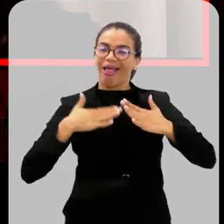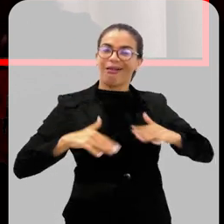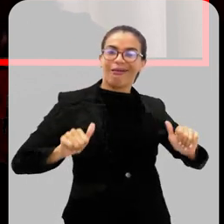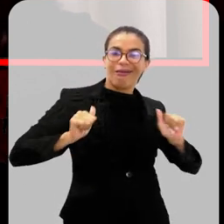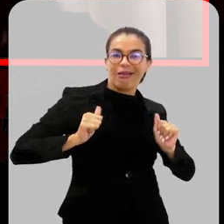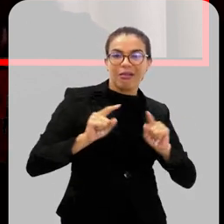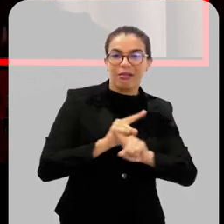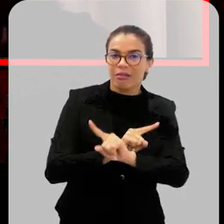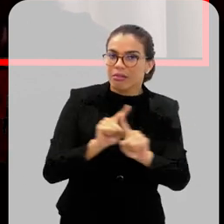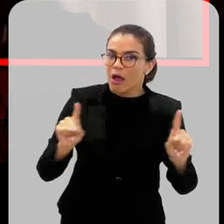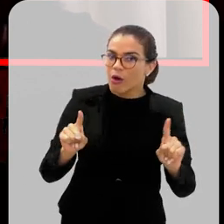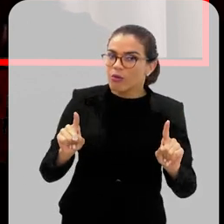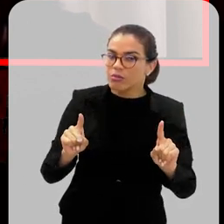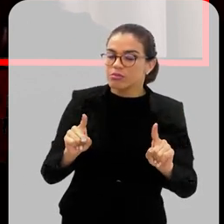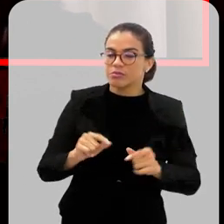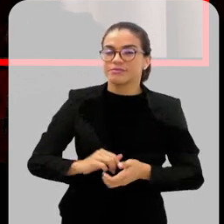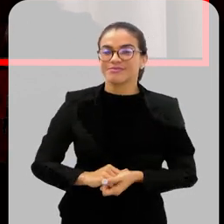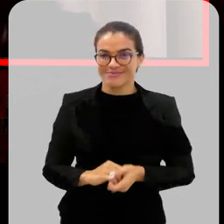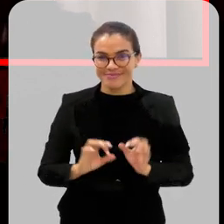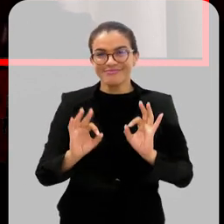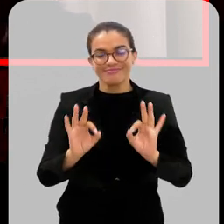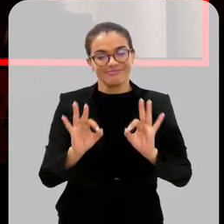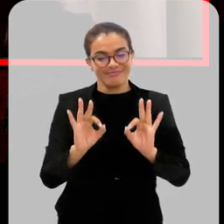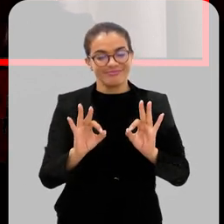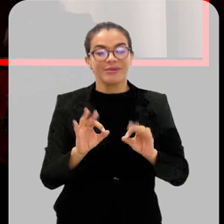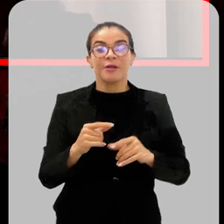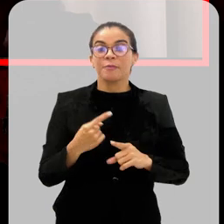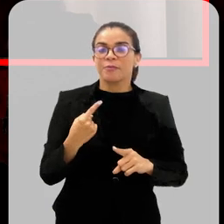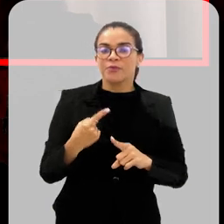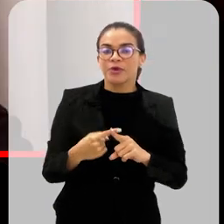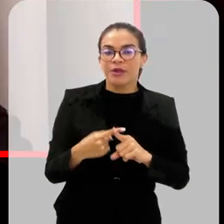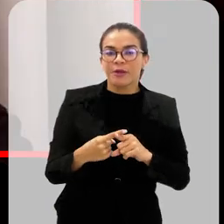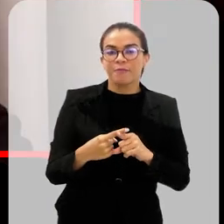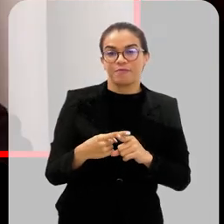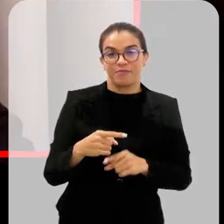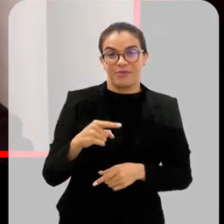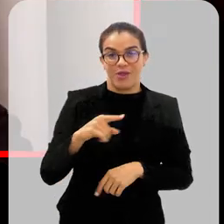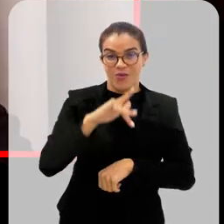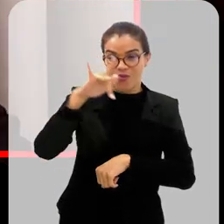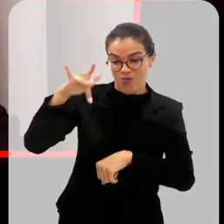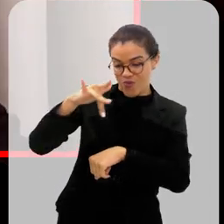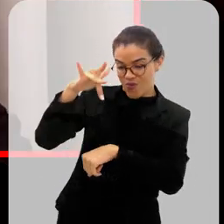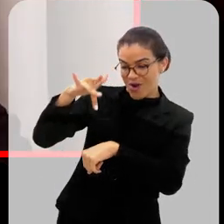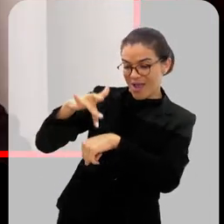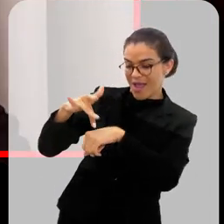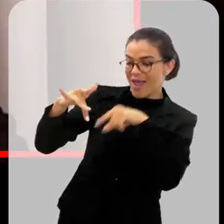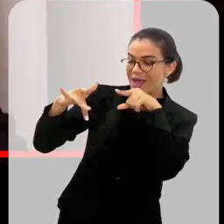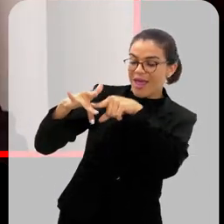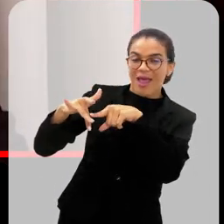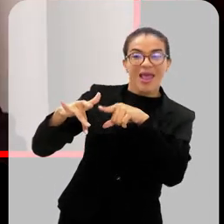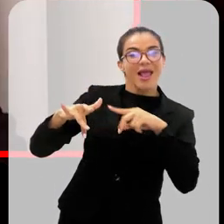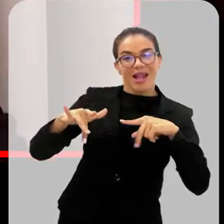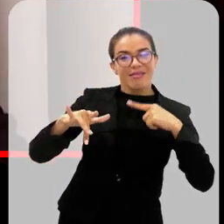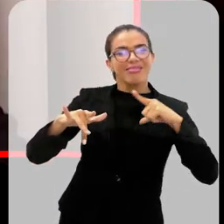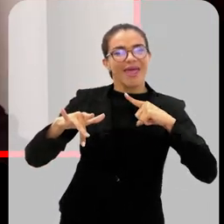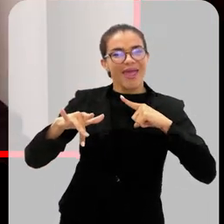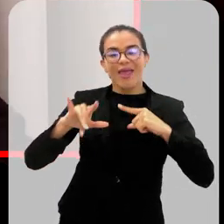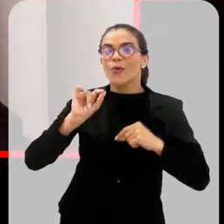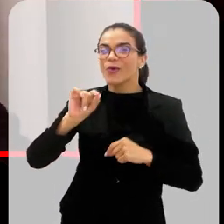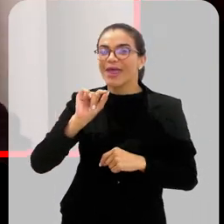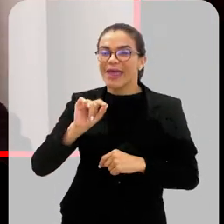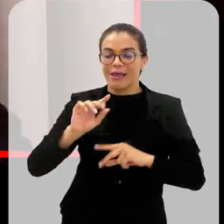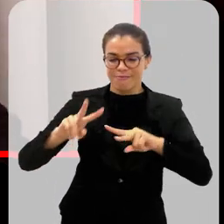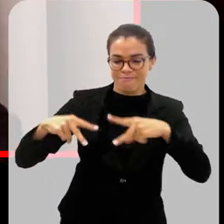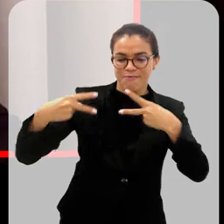tendo a vacina, né, Sara? Com toda certeza. Até porque o Aedes aegypti é carreador de outras doenças.